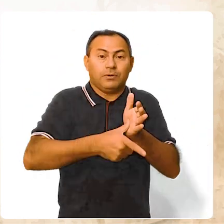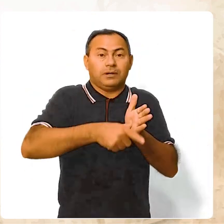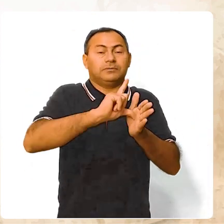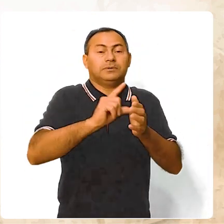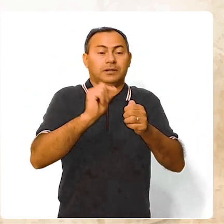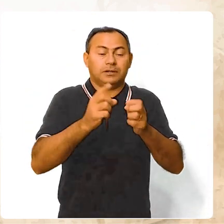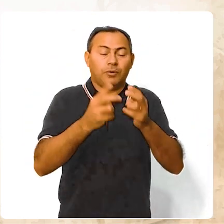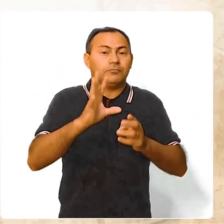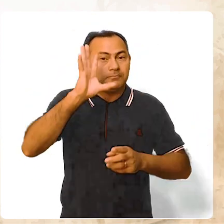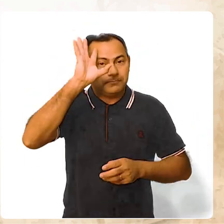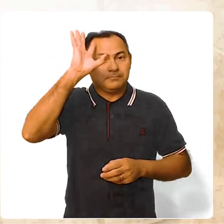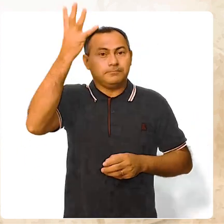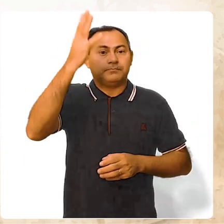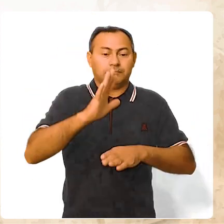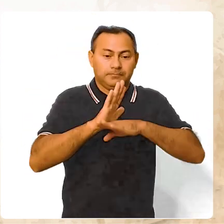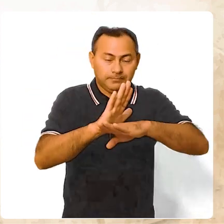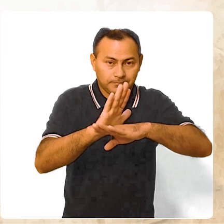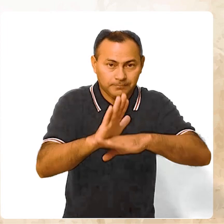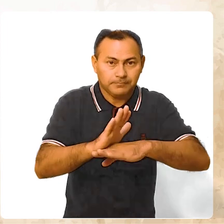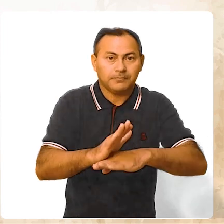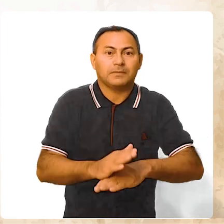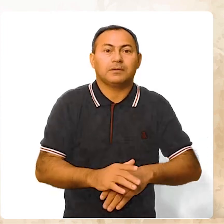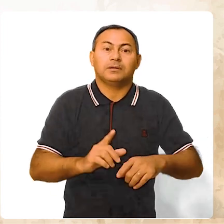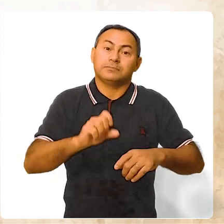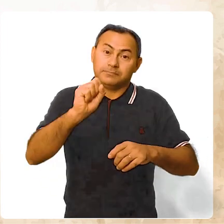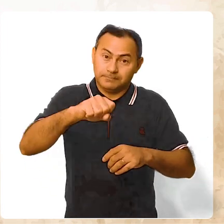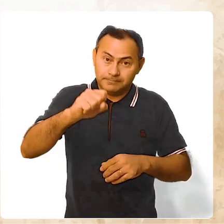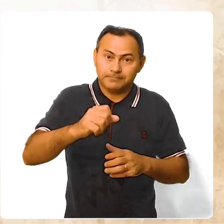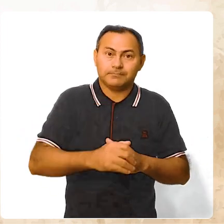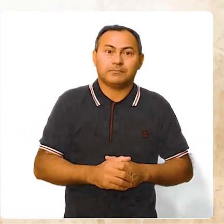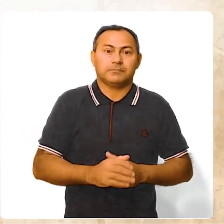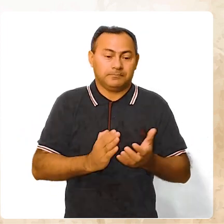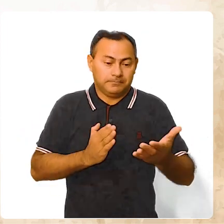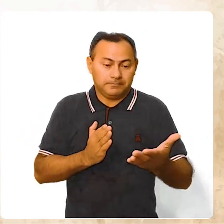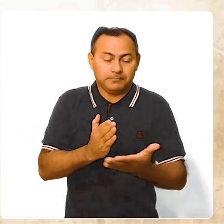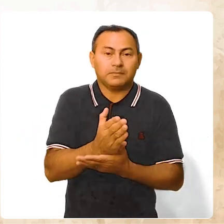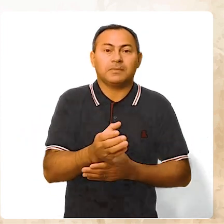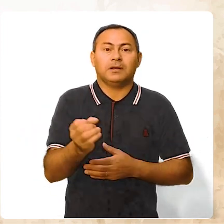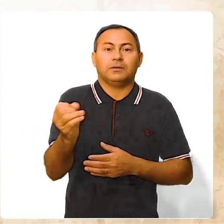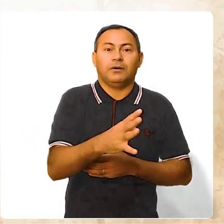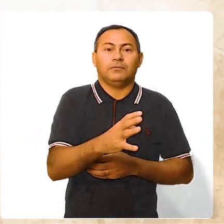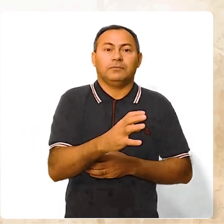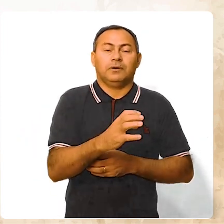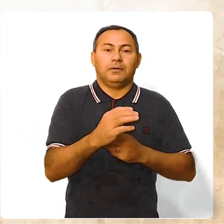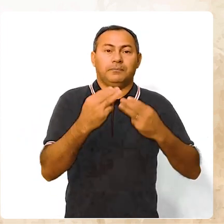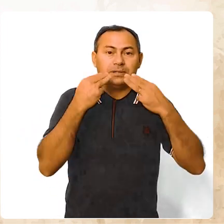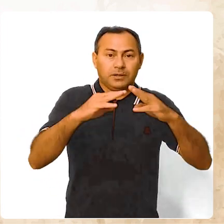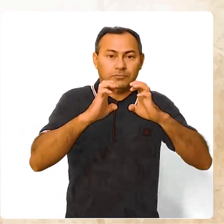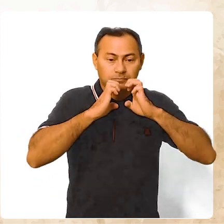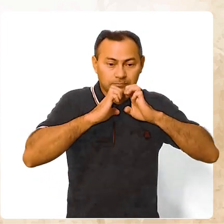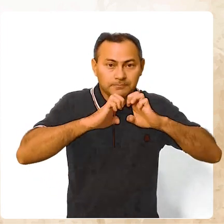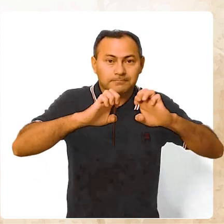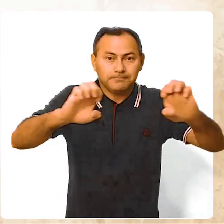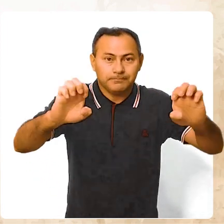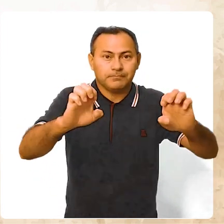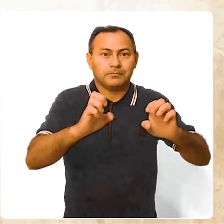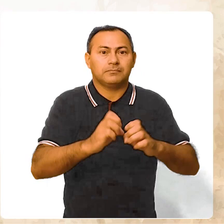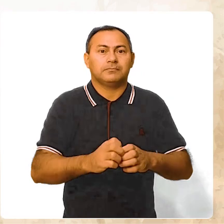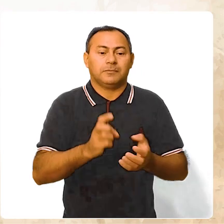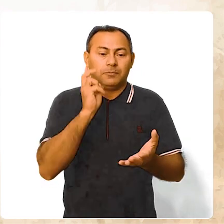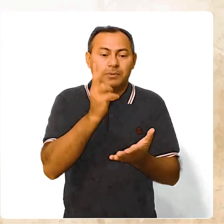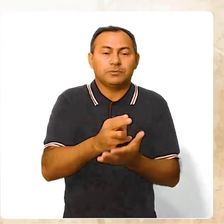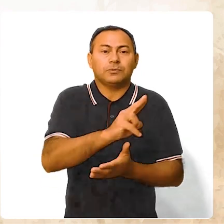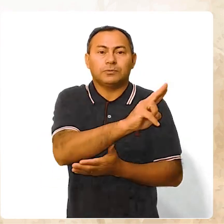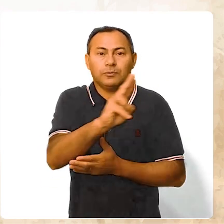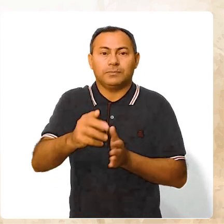anteriormente, decidiram ajudar. Sendo assim, aprovaram uma nova ação evangelizadora com o